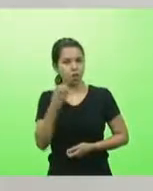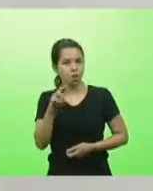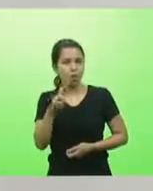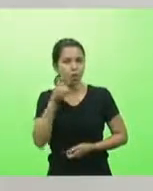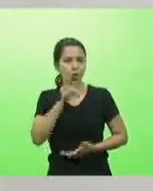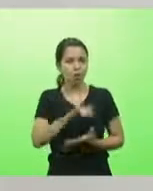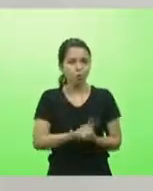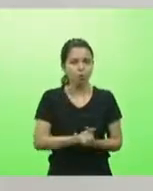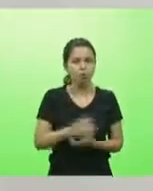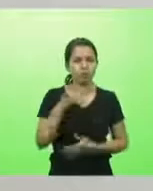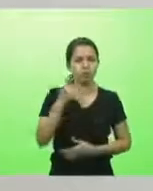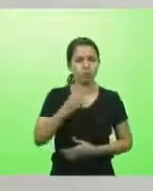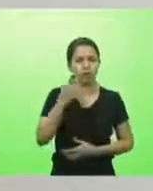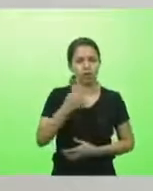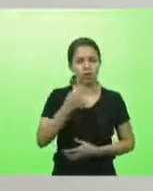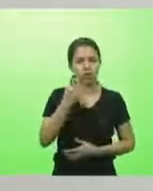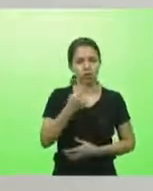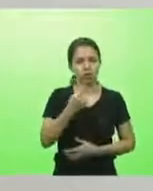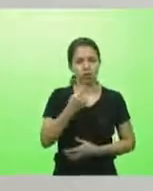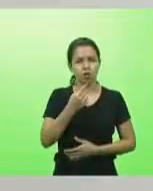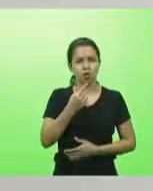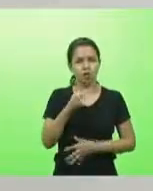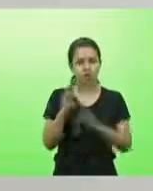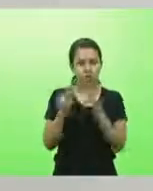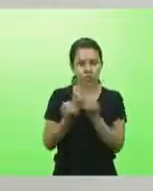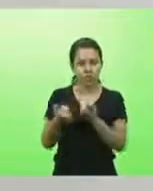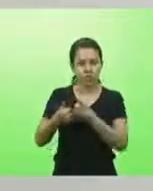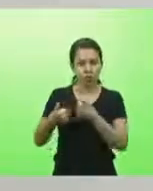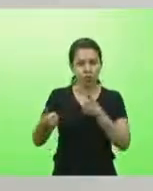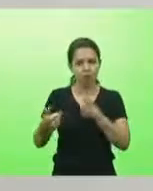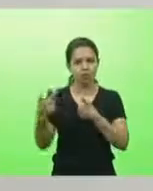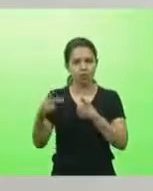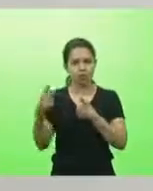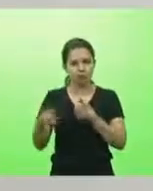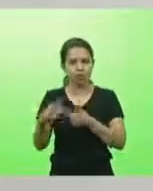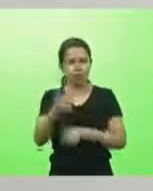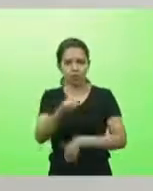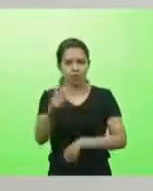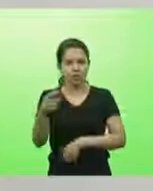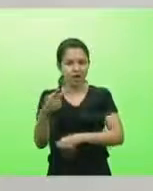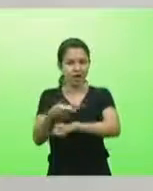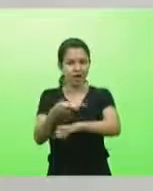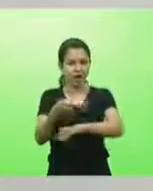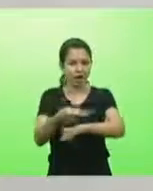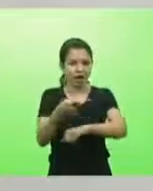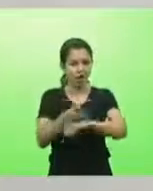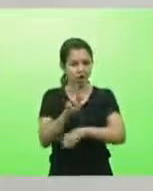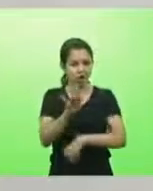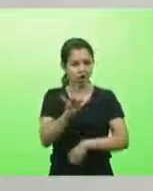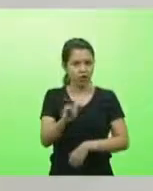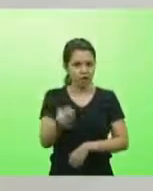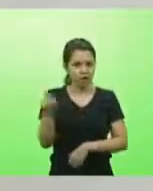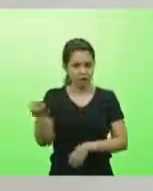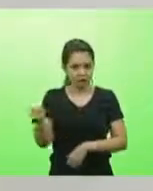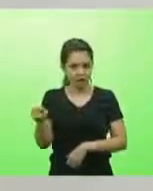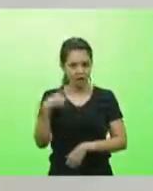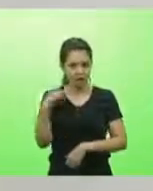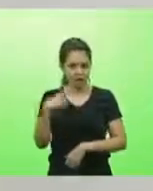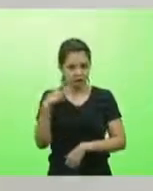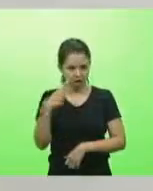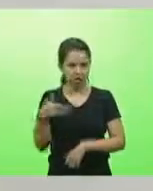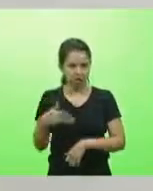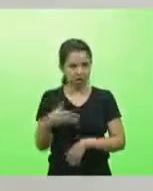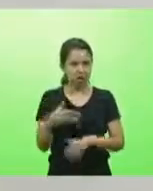deputado, se fosse um parente próximo do deputado que não tivesse uma vaga de UTI, eu queria saber se esse deputado estava tirando